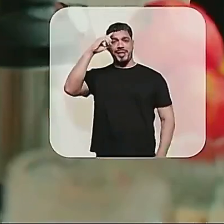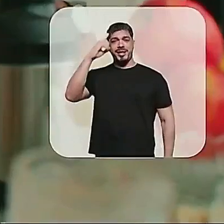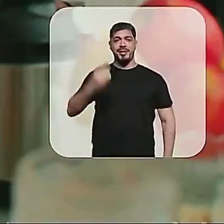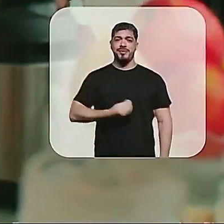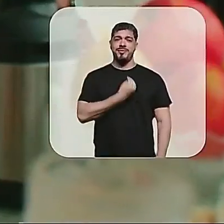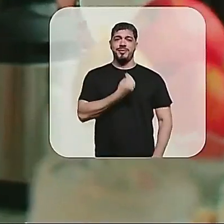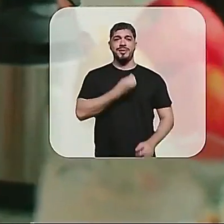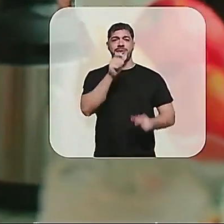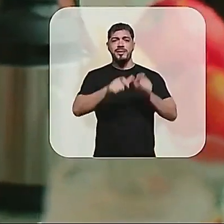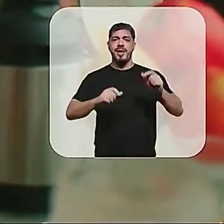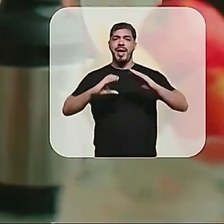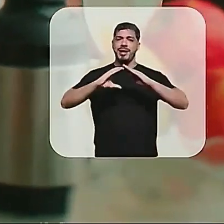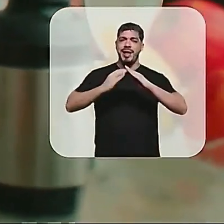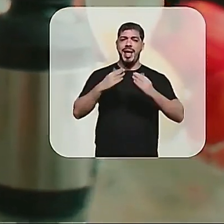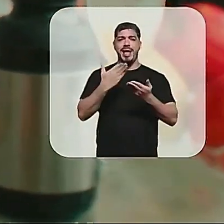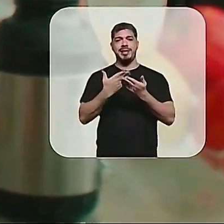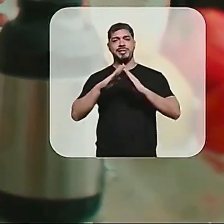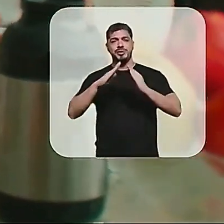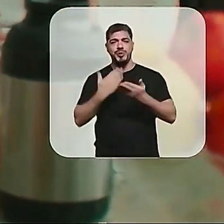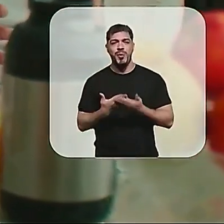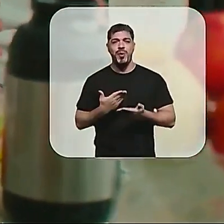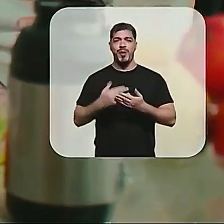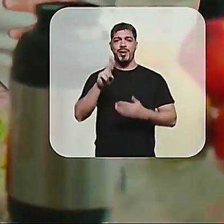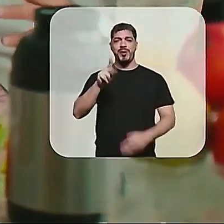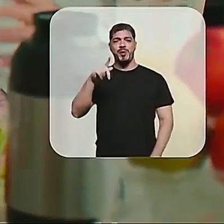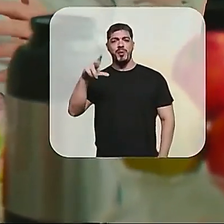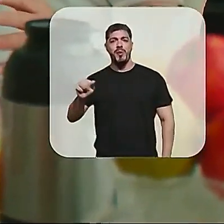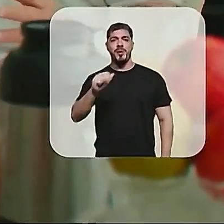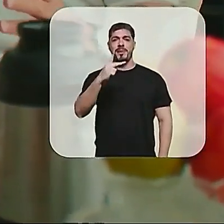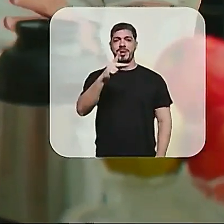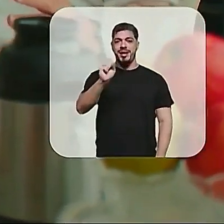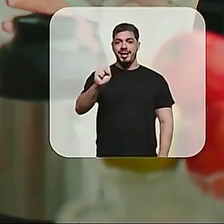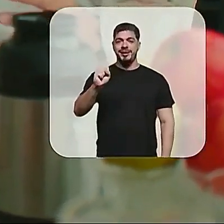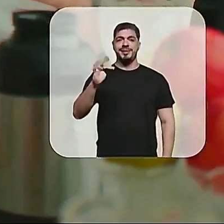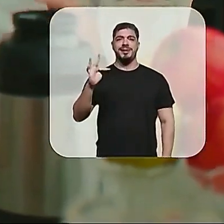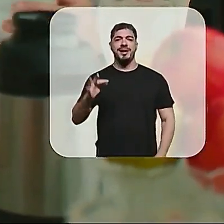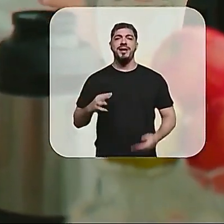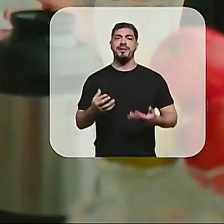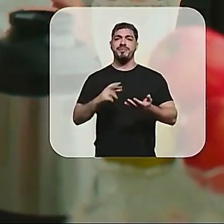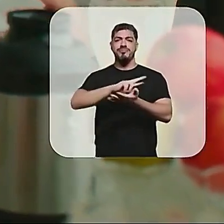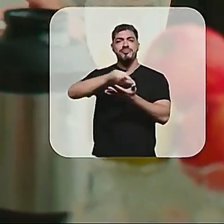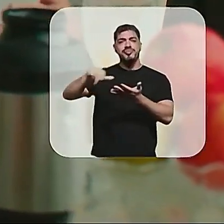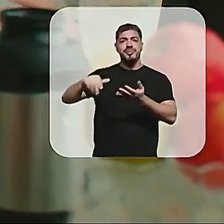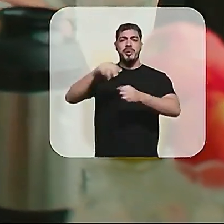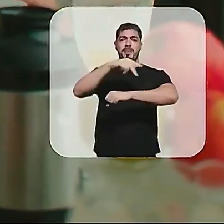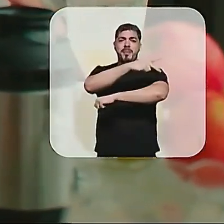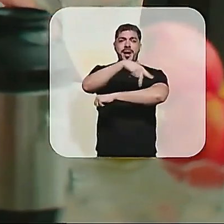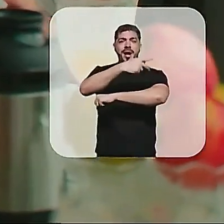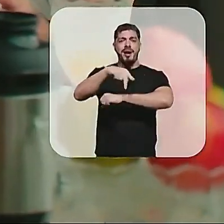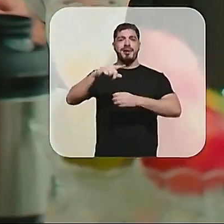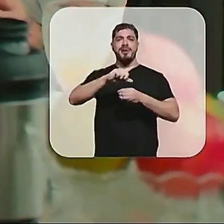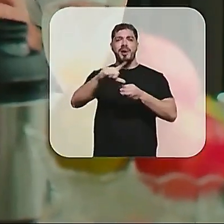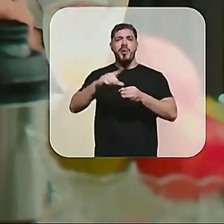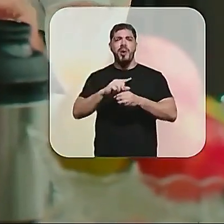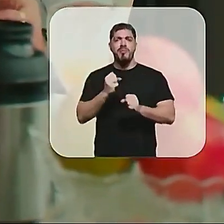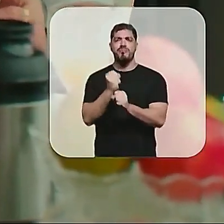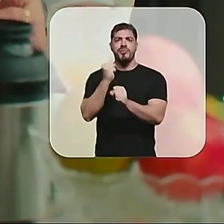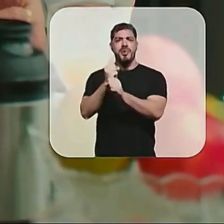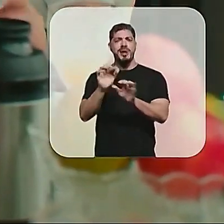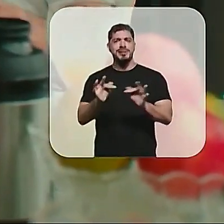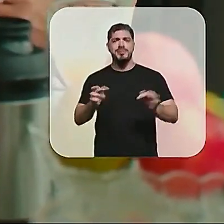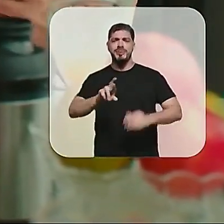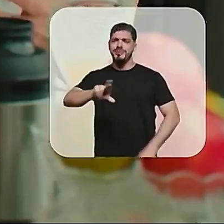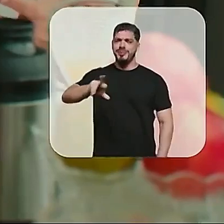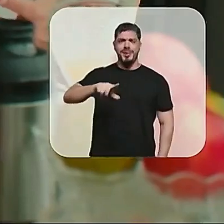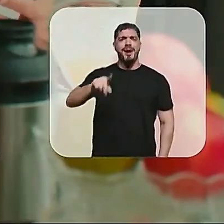fala em creche, escola, em lupa, em PSF, em parque da Lagoa, não são obras de pedra e cal, pura e simplesmente. São obras que